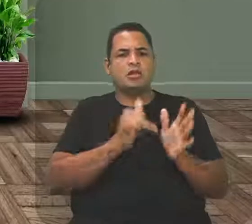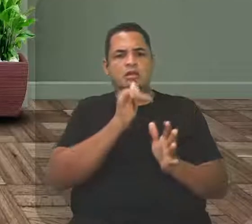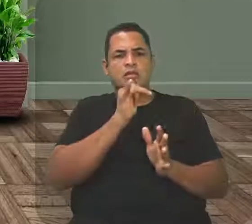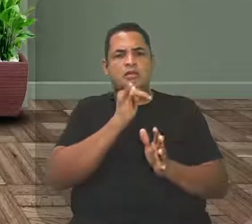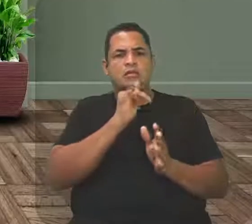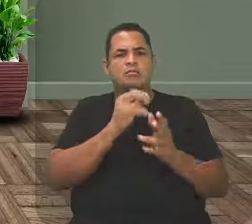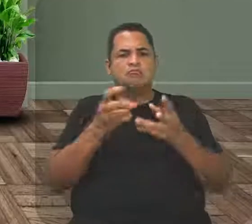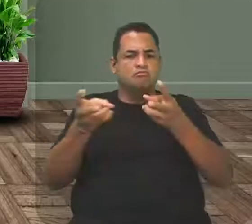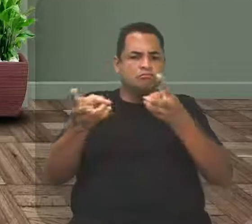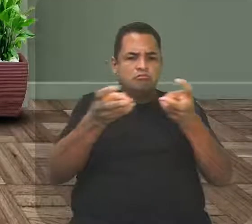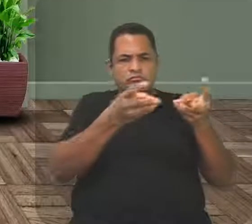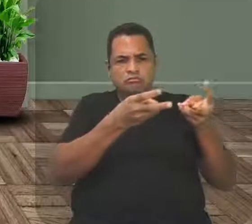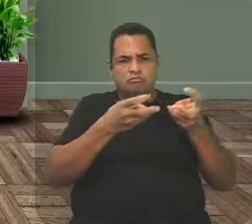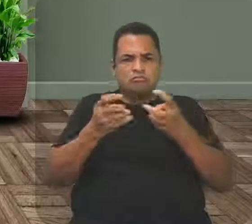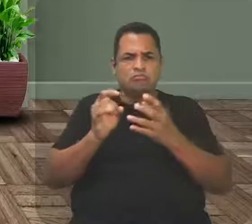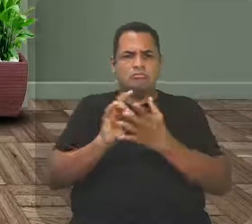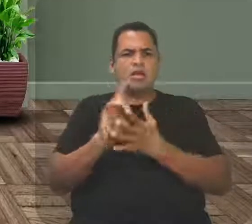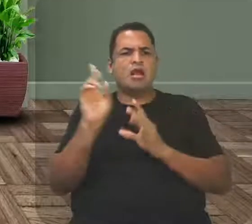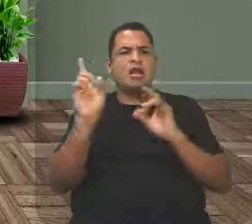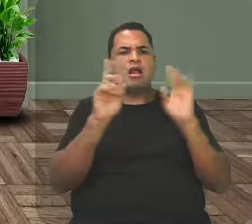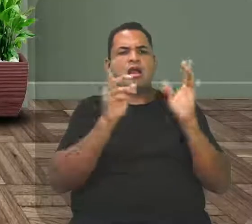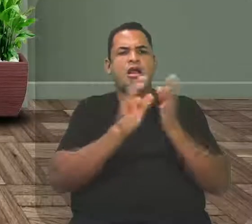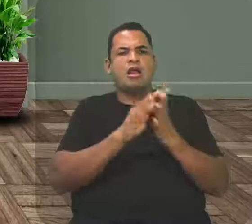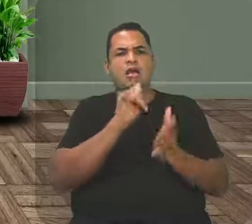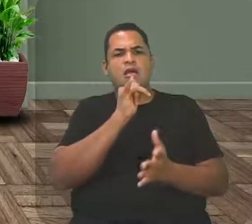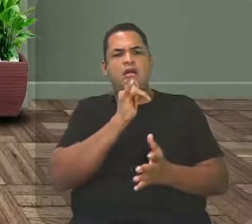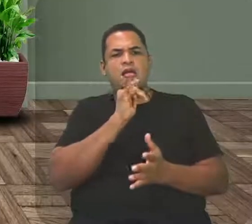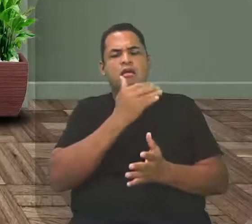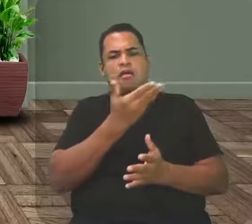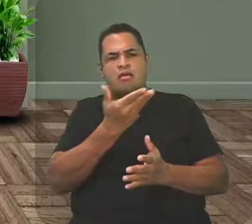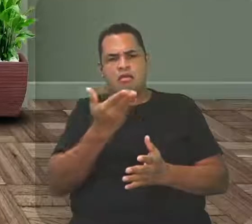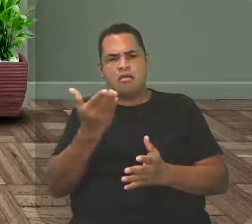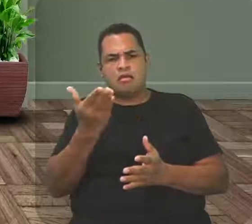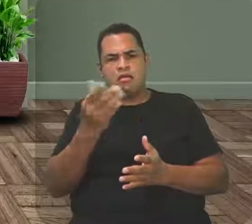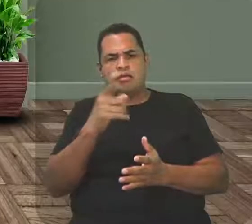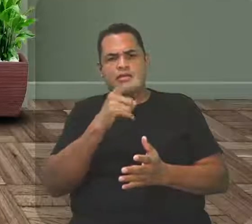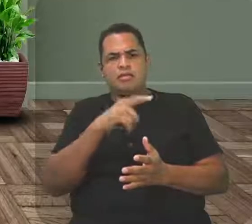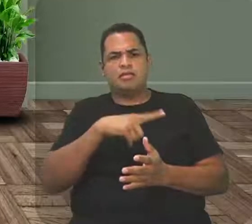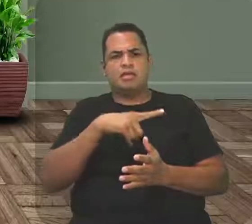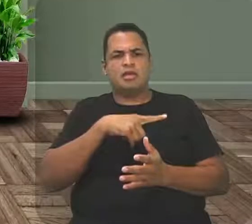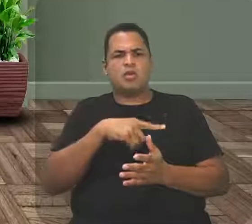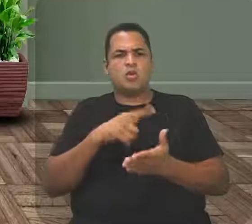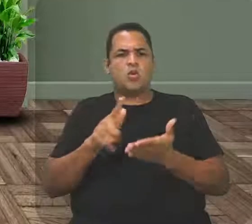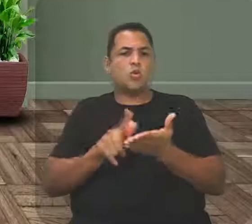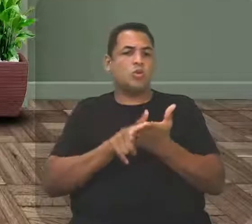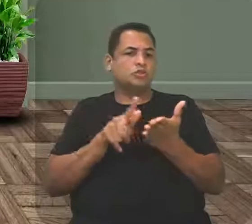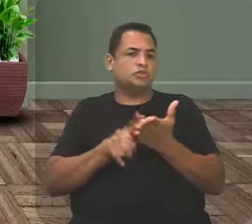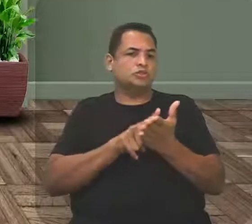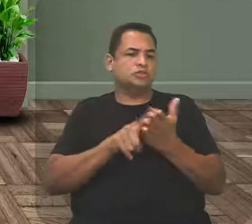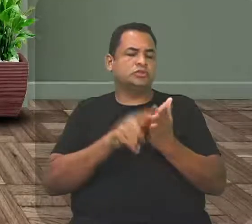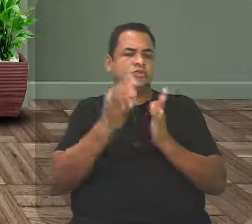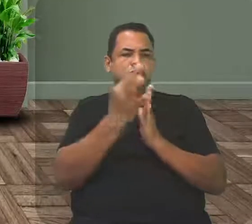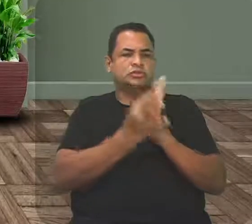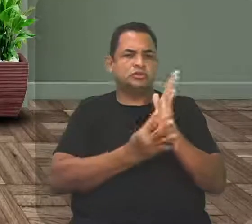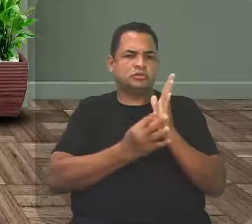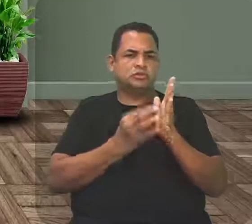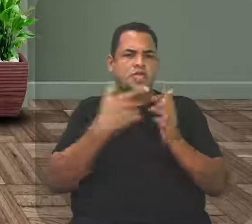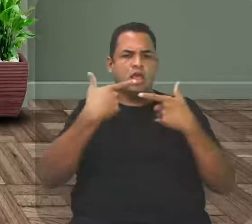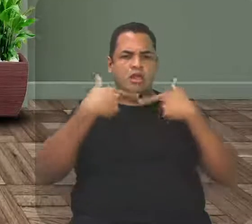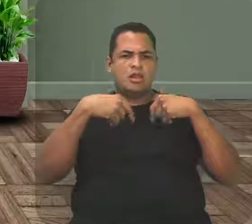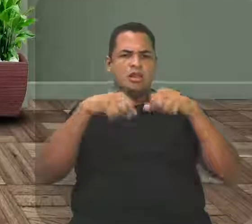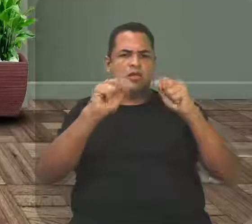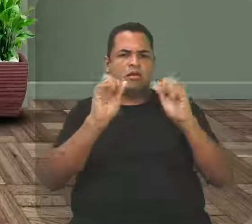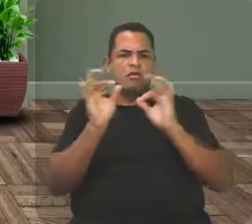Então, percebam que a cada exemplo, nós trouxemos aí para você um gênero textual. Então, essa linguagem na sua